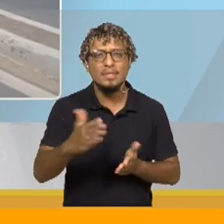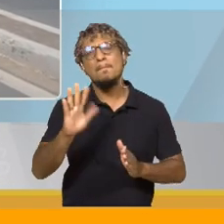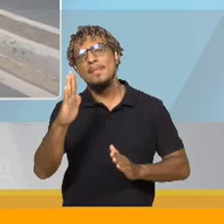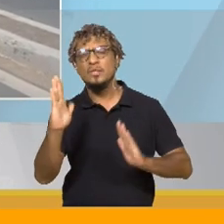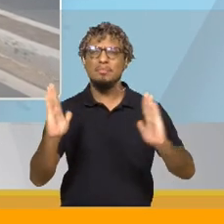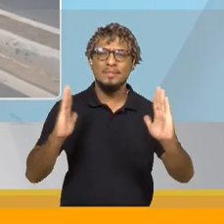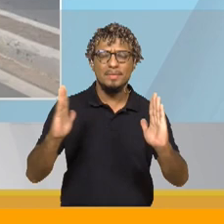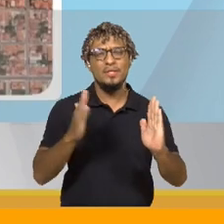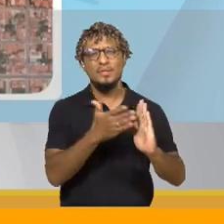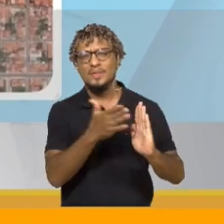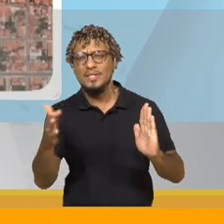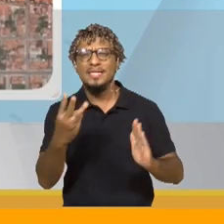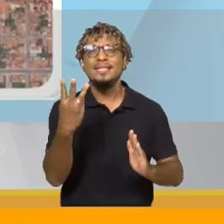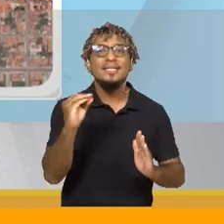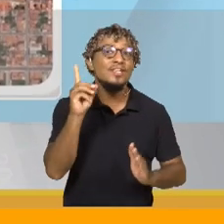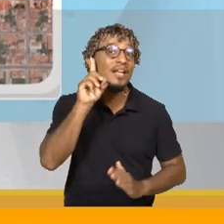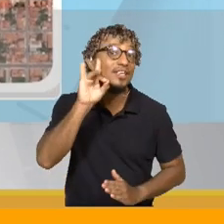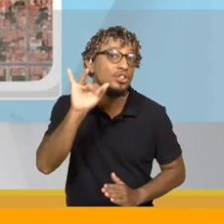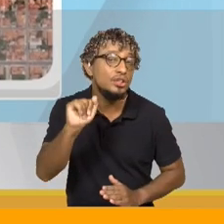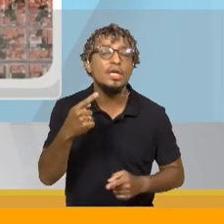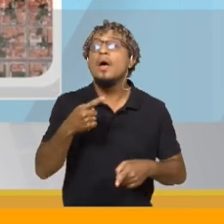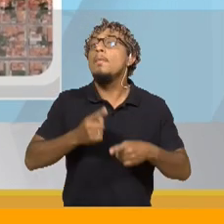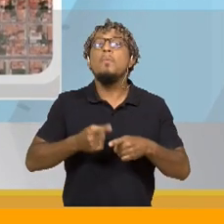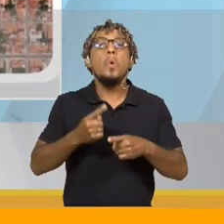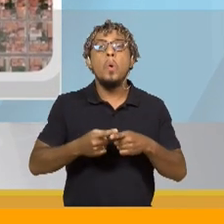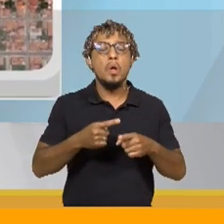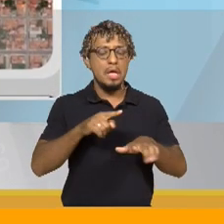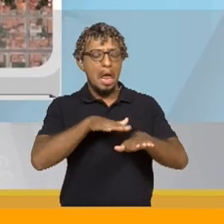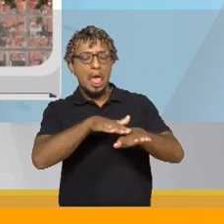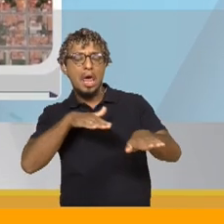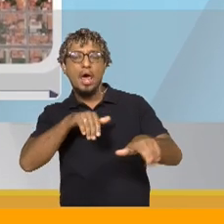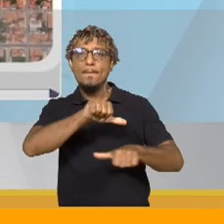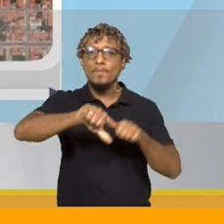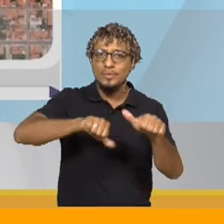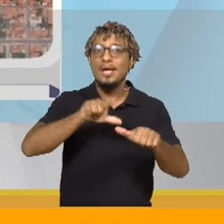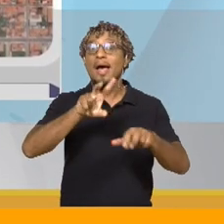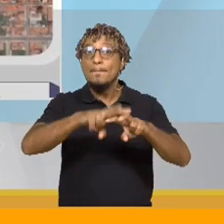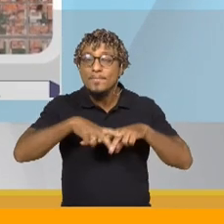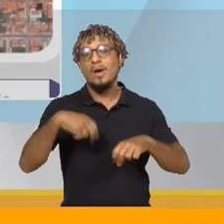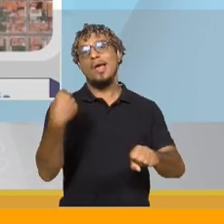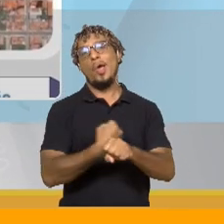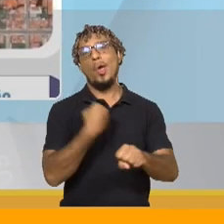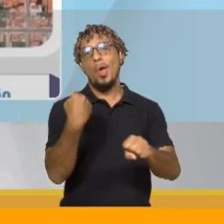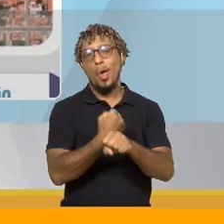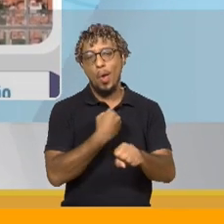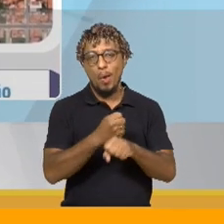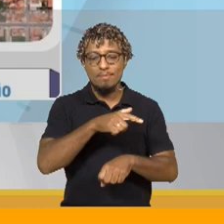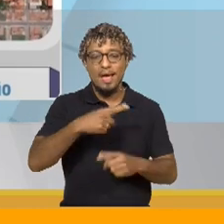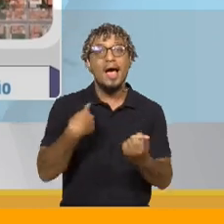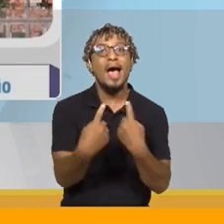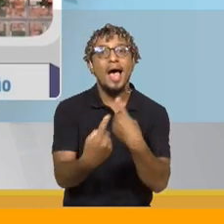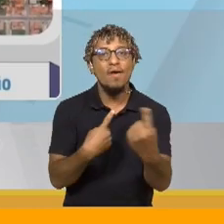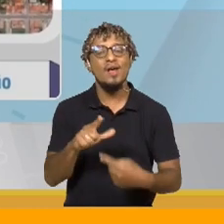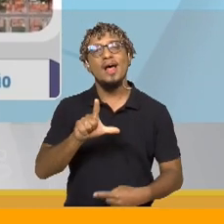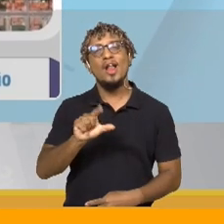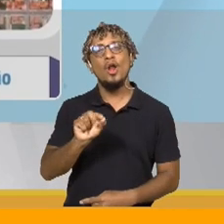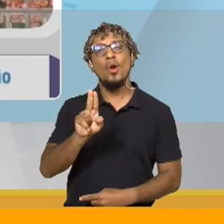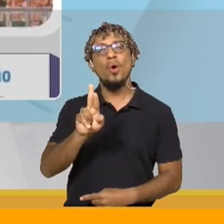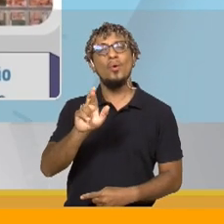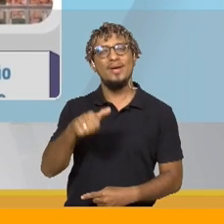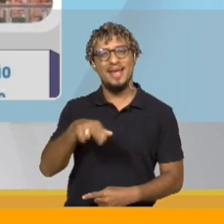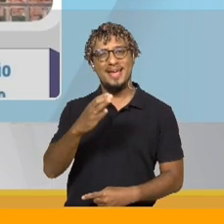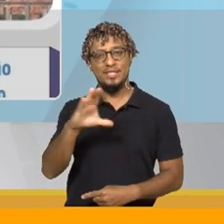estimado de 30 dias. A mudança se dará por conta de uma obra que está sendo realizada na Avenida Lourenço Vieira da Silva.